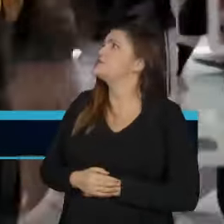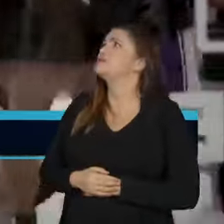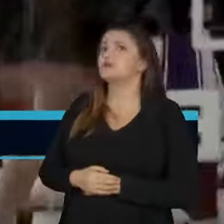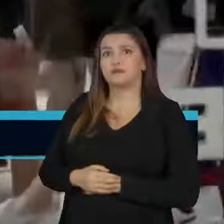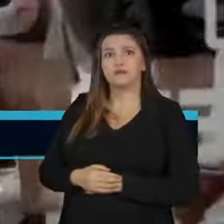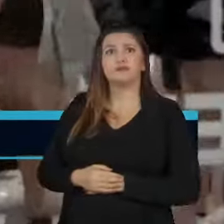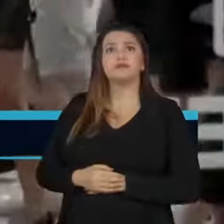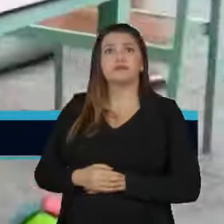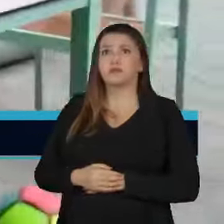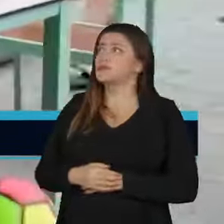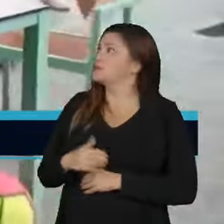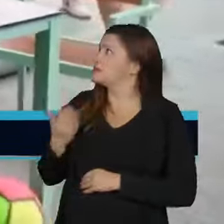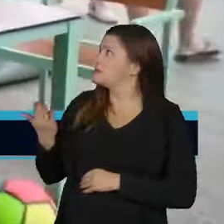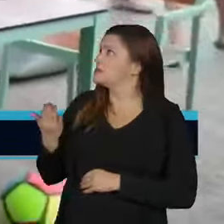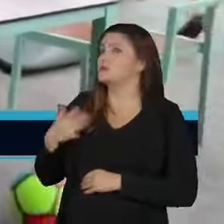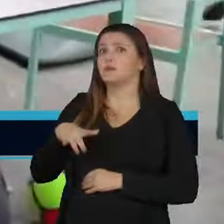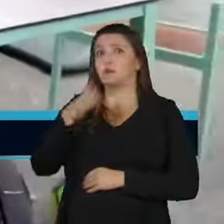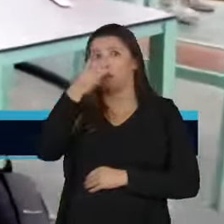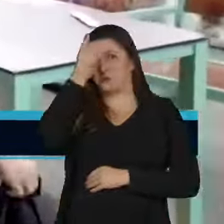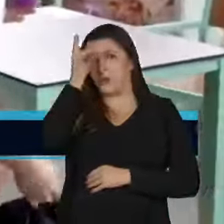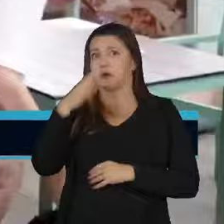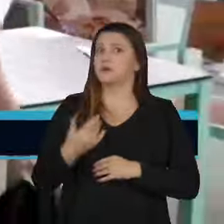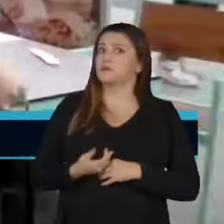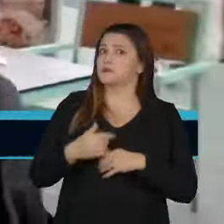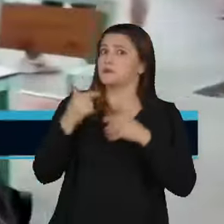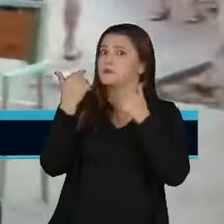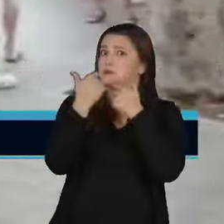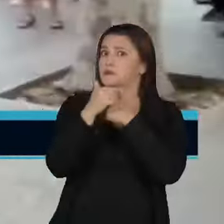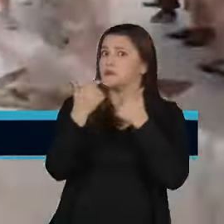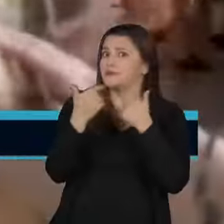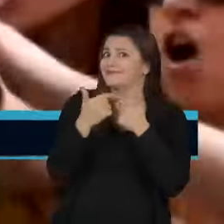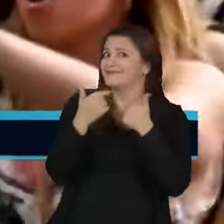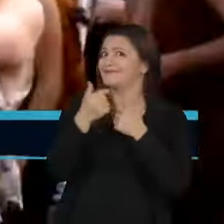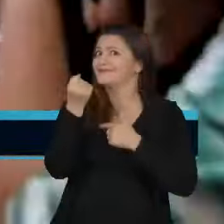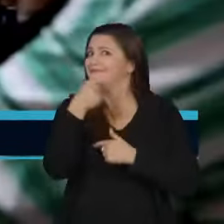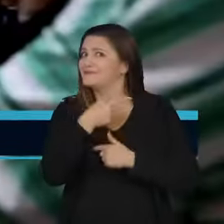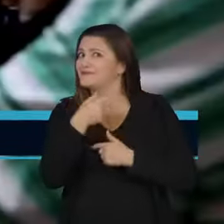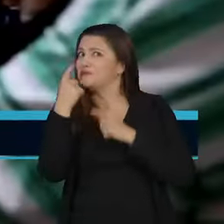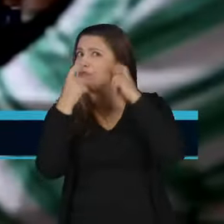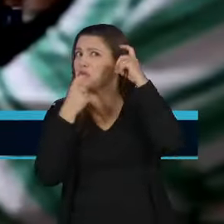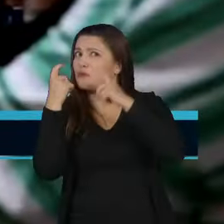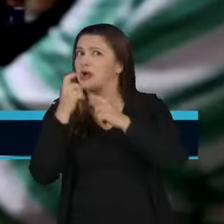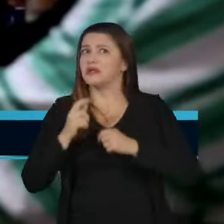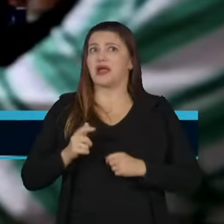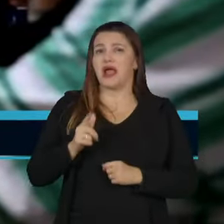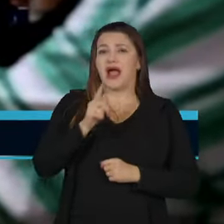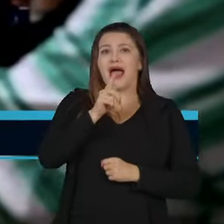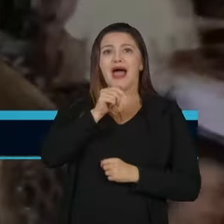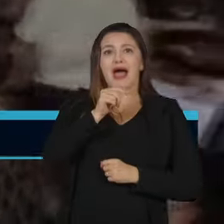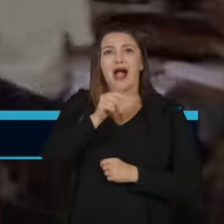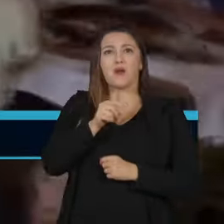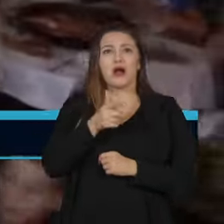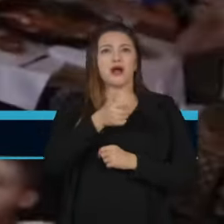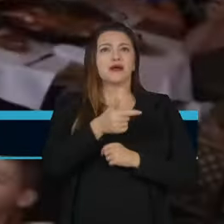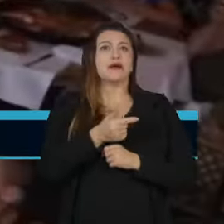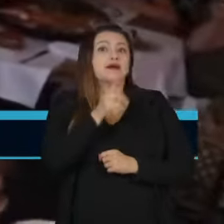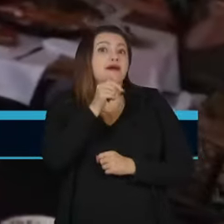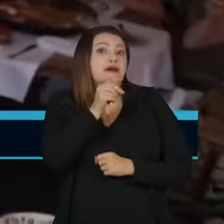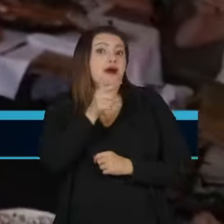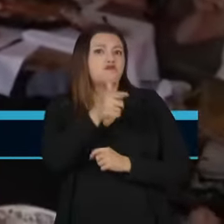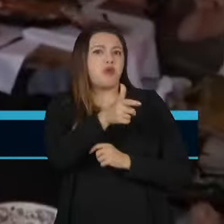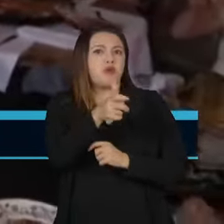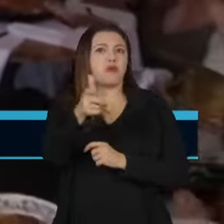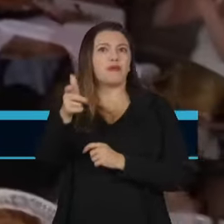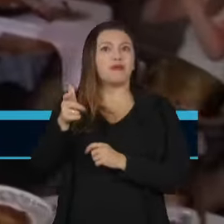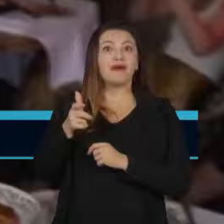Cenas que ficaram entre o cômico e o preocupante. Com pistolas de água em punho, moradores de Barcelona atiravam em turistas que